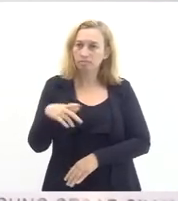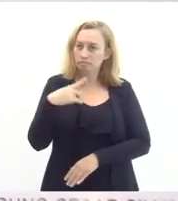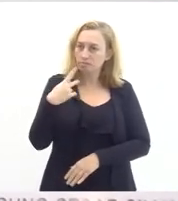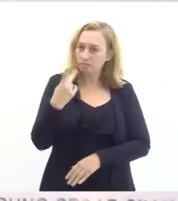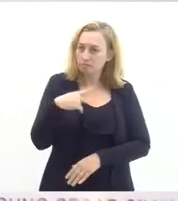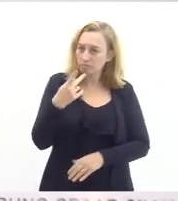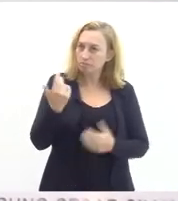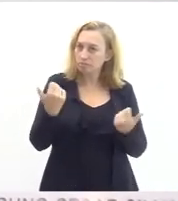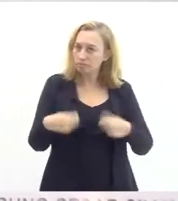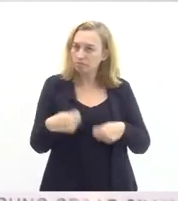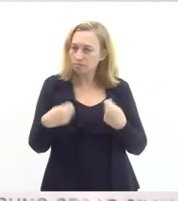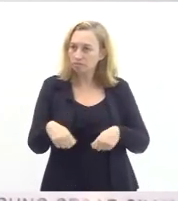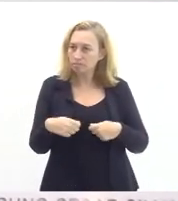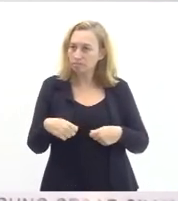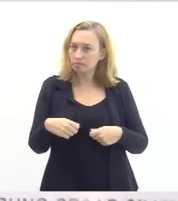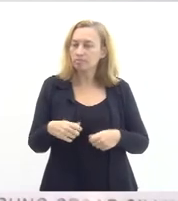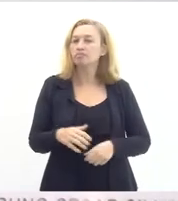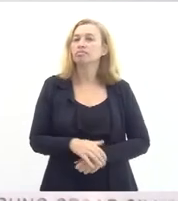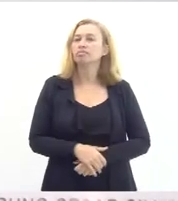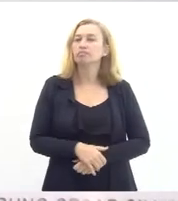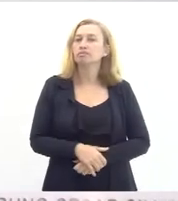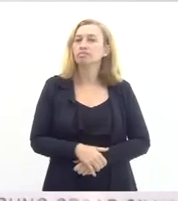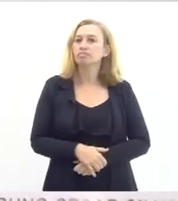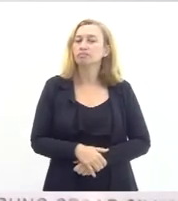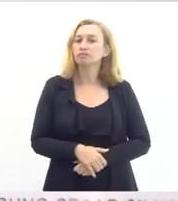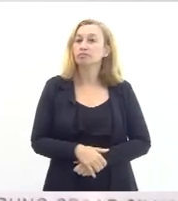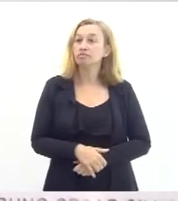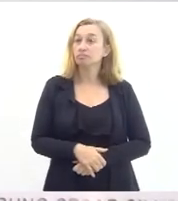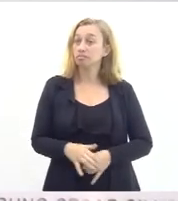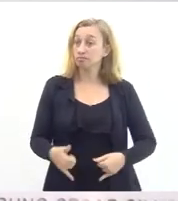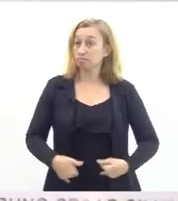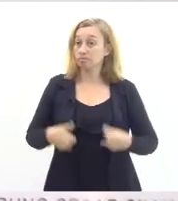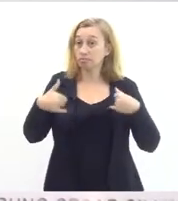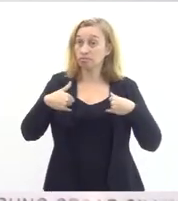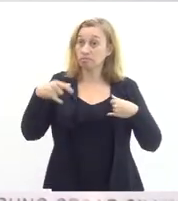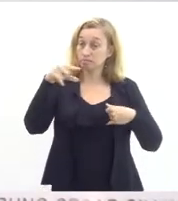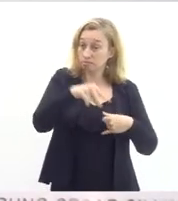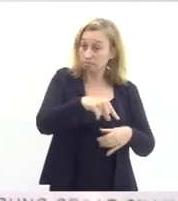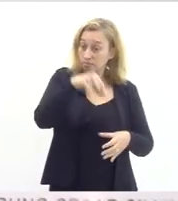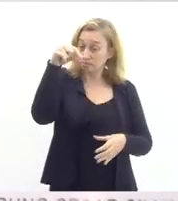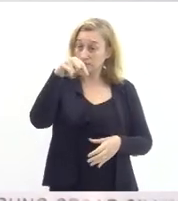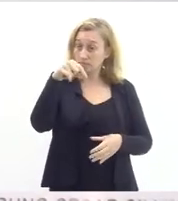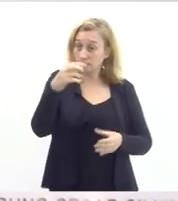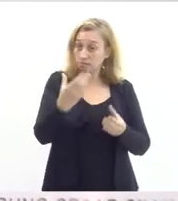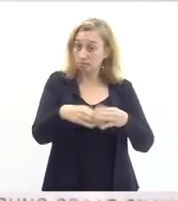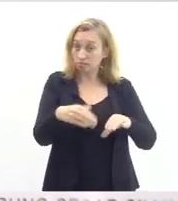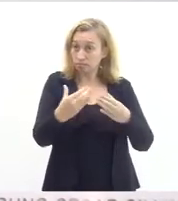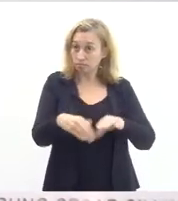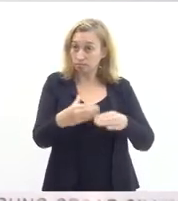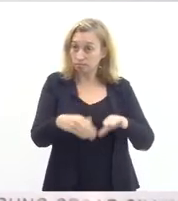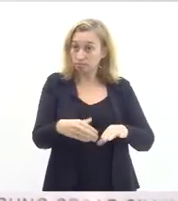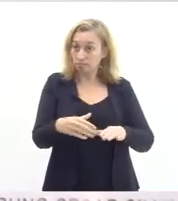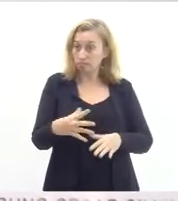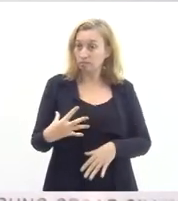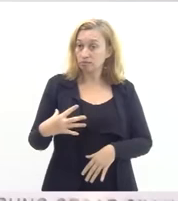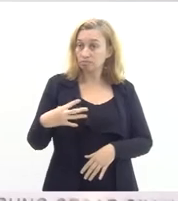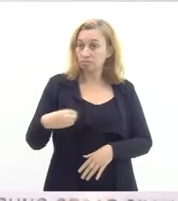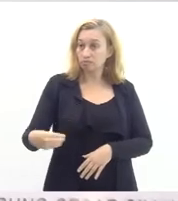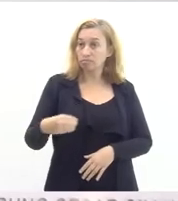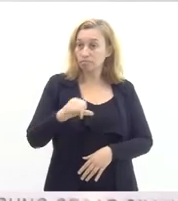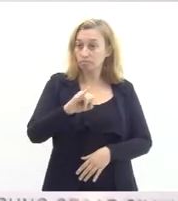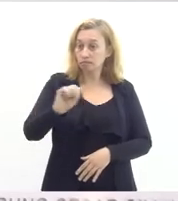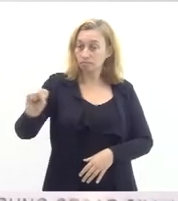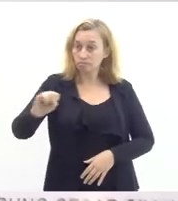é a honra que é ser sorteado num concurso público para ter o seu filho no ISERJ o sentimento que